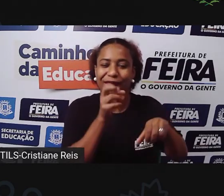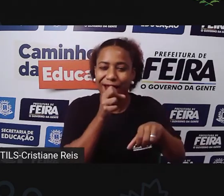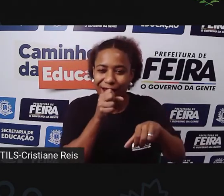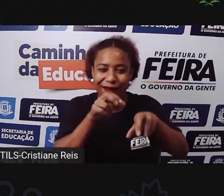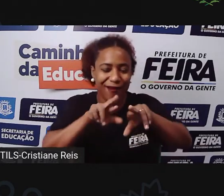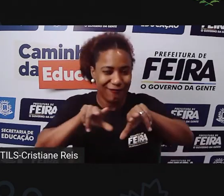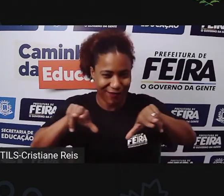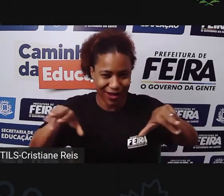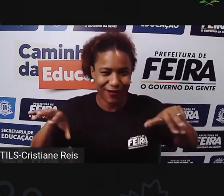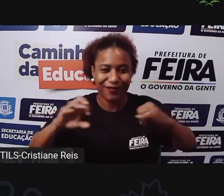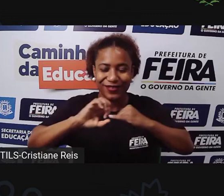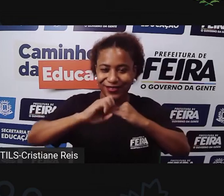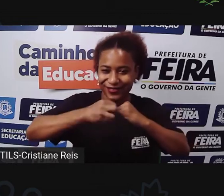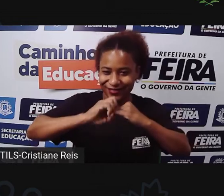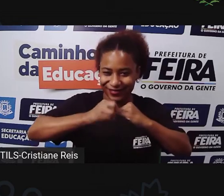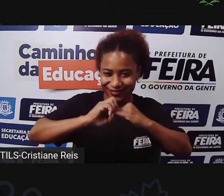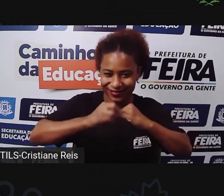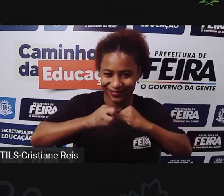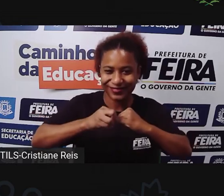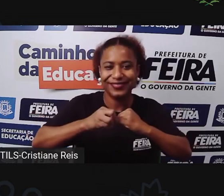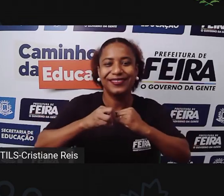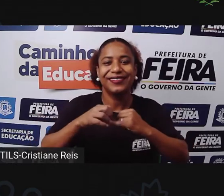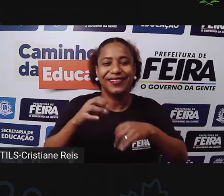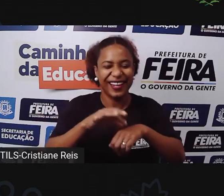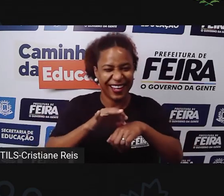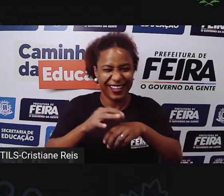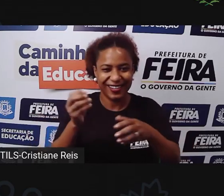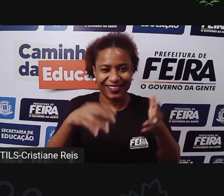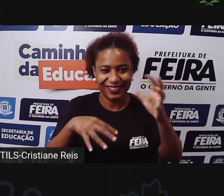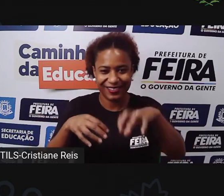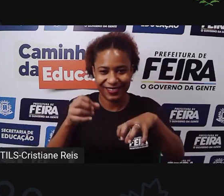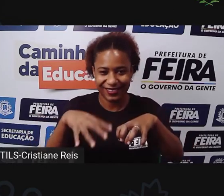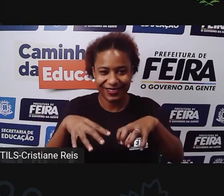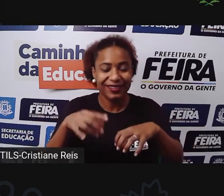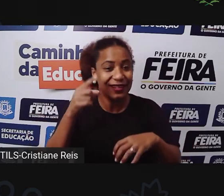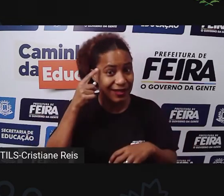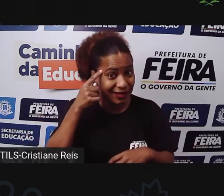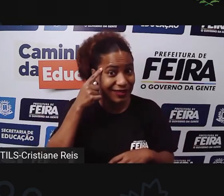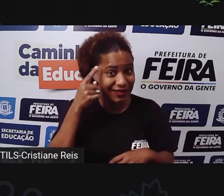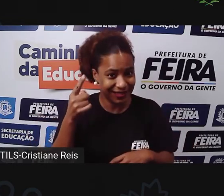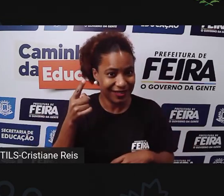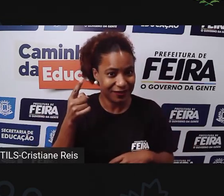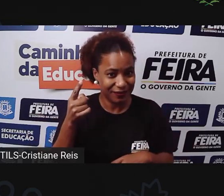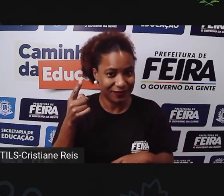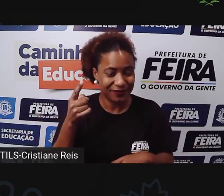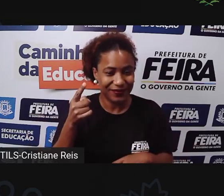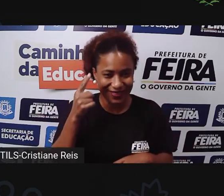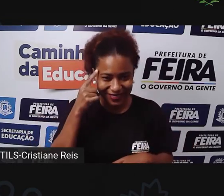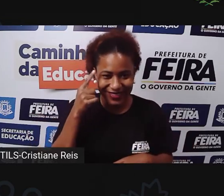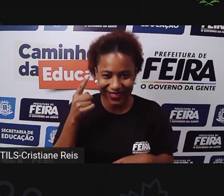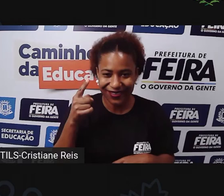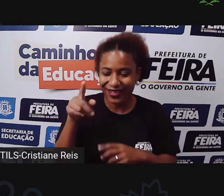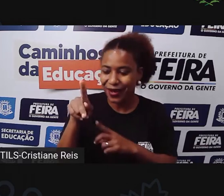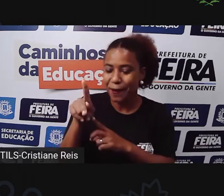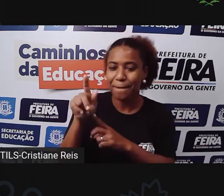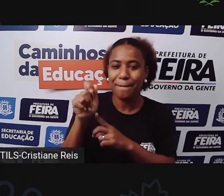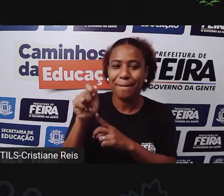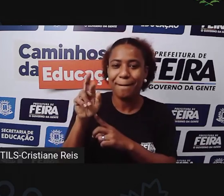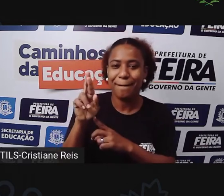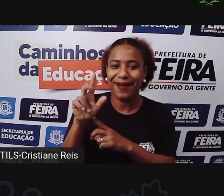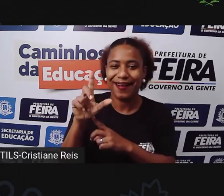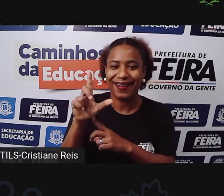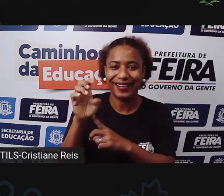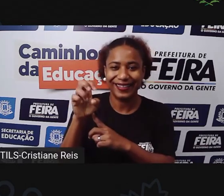feijoada, né? E aí Lembram que a Pró Falou da Parlenda E na própria história Da Baratinha Tem uma parte Que a gente